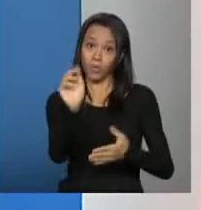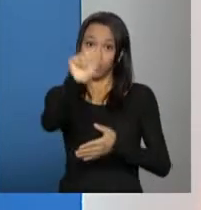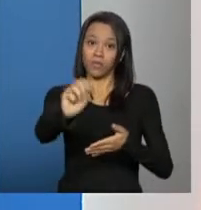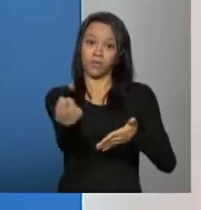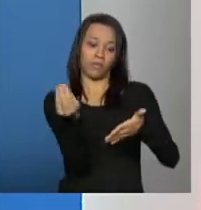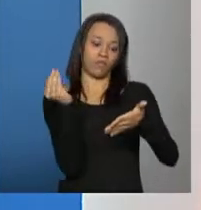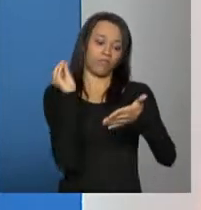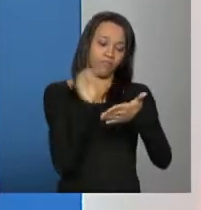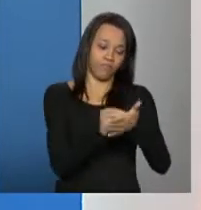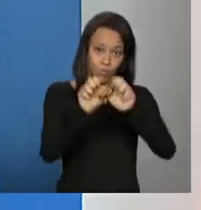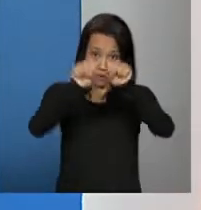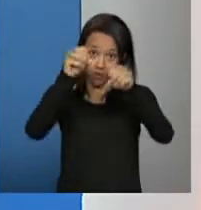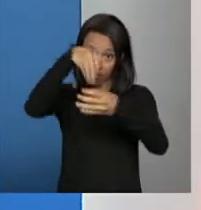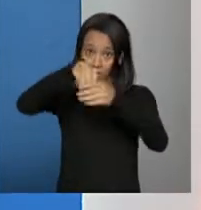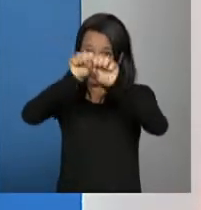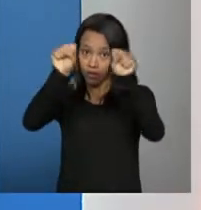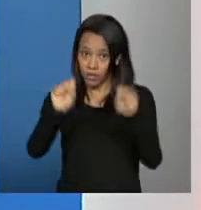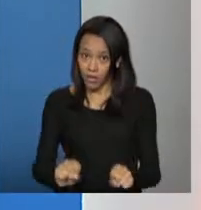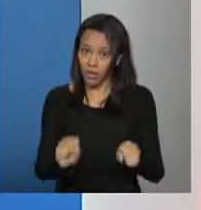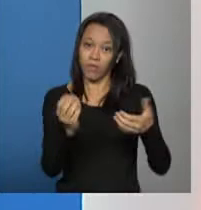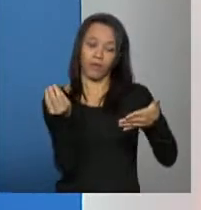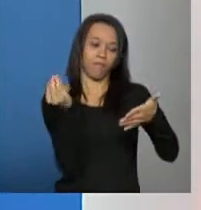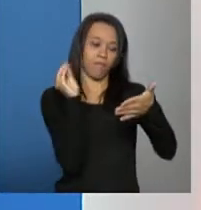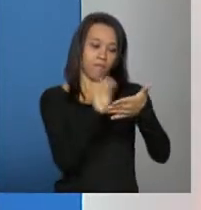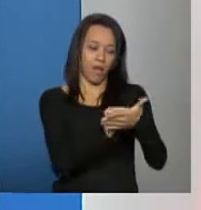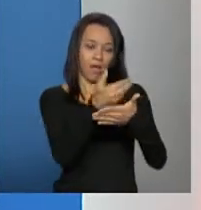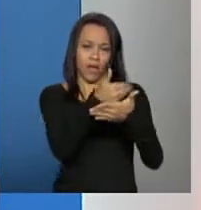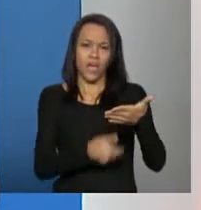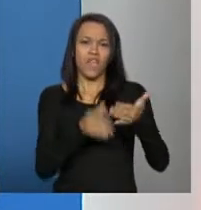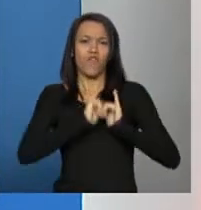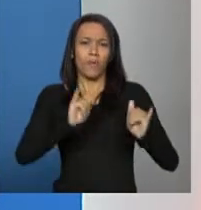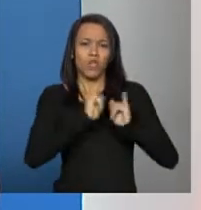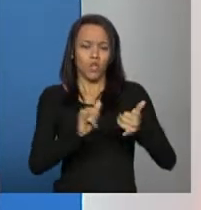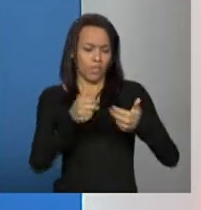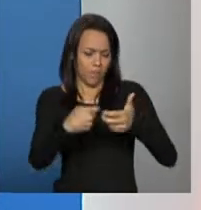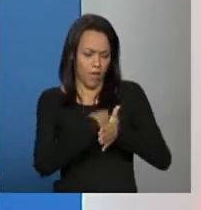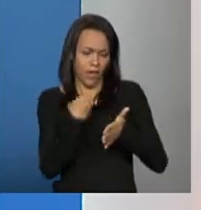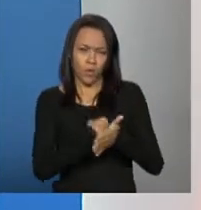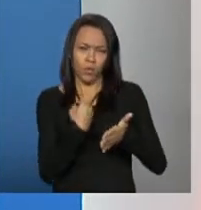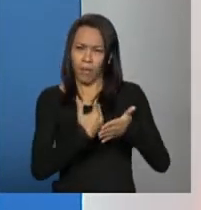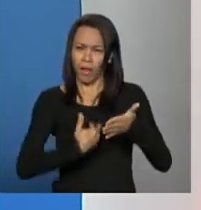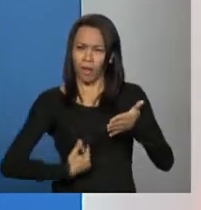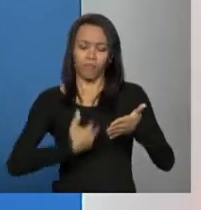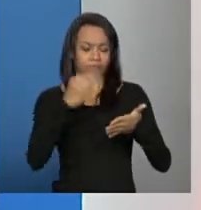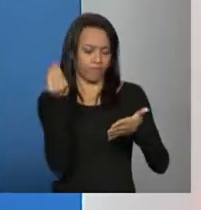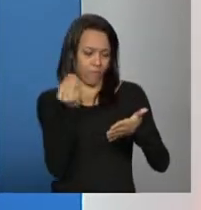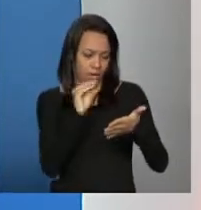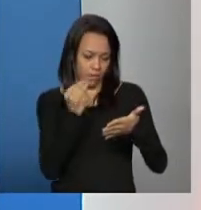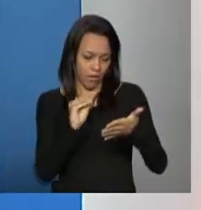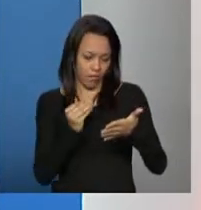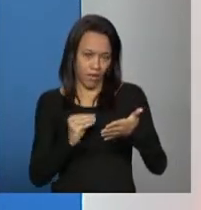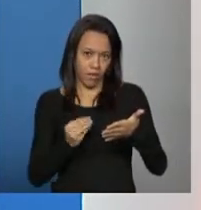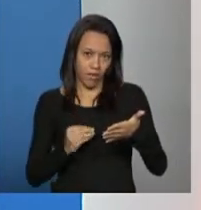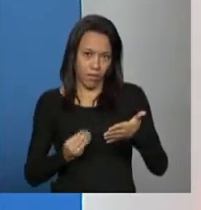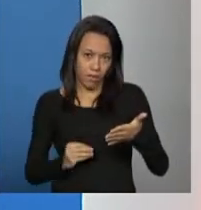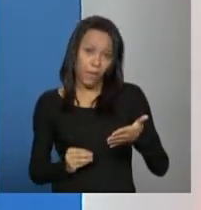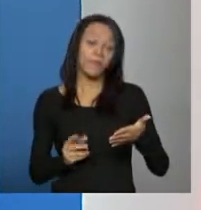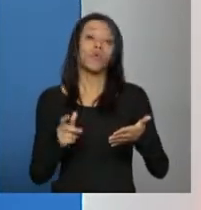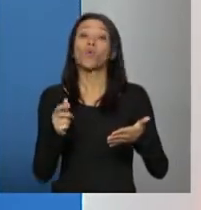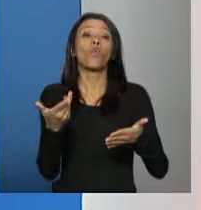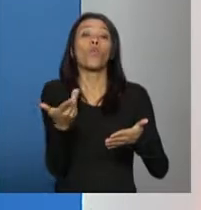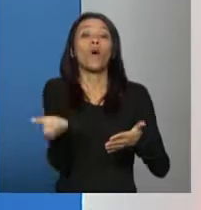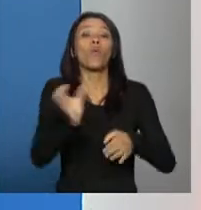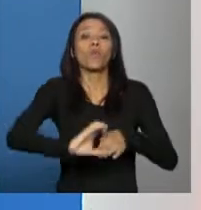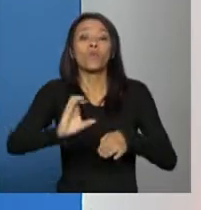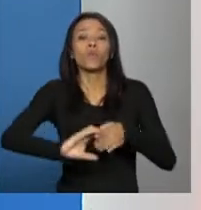após incluir a entidade preencher todo esse rol de informações é necessário incluir a oferta então é nessa hora que o